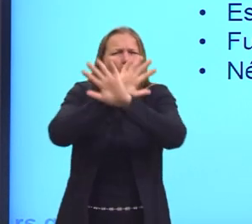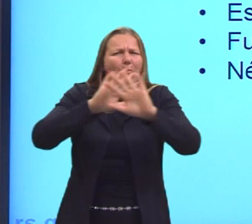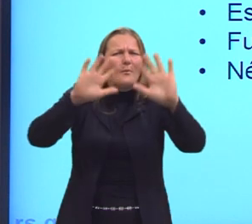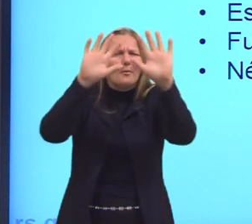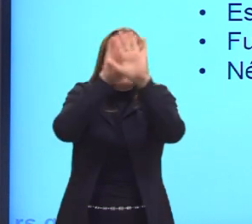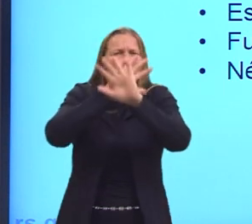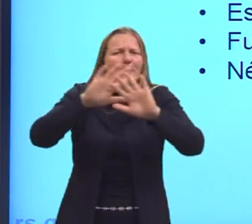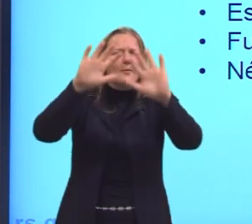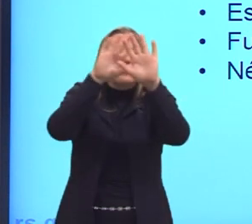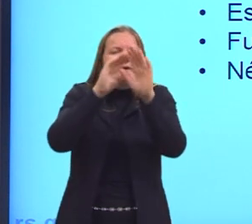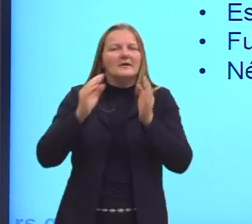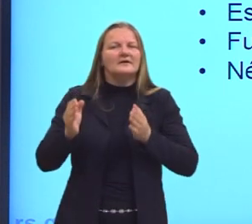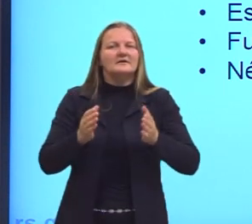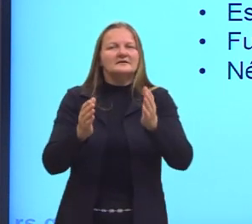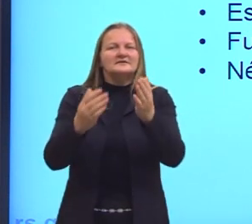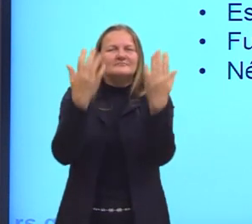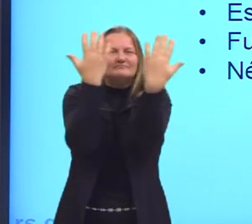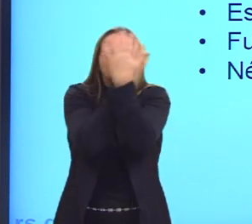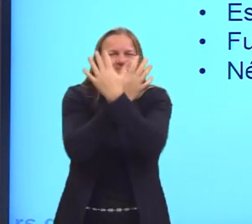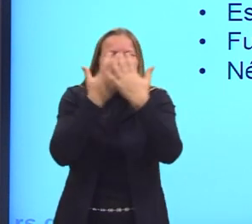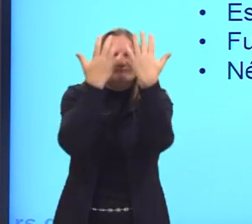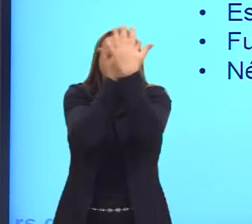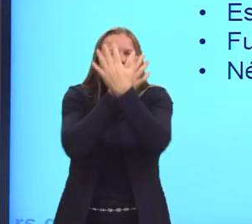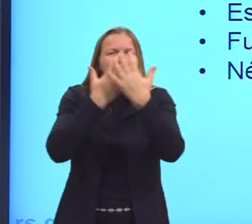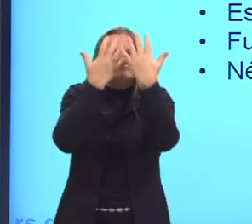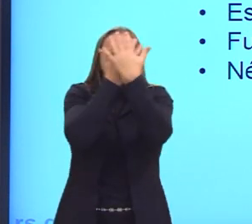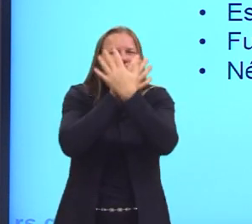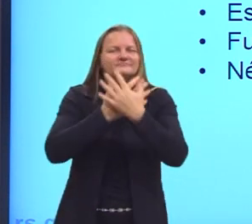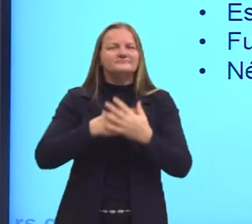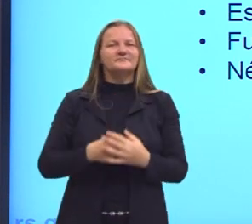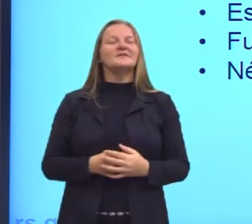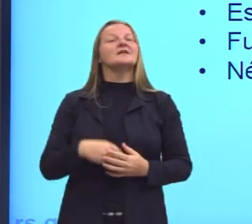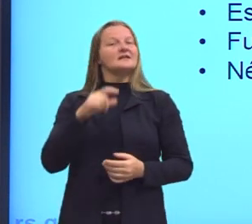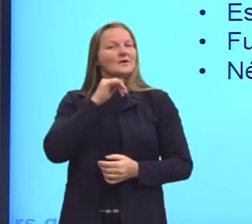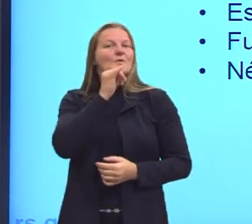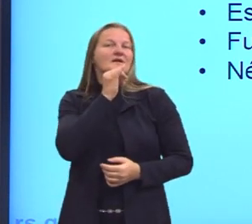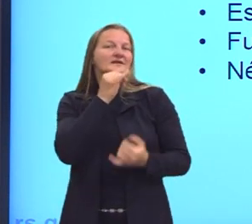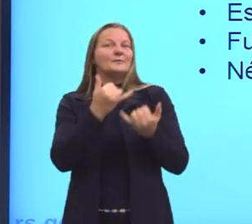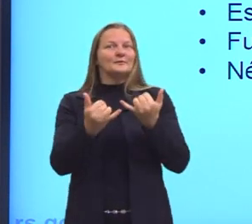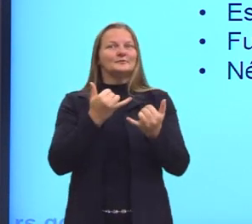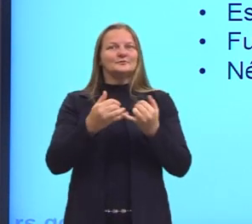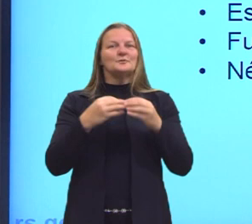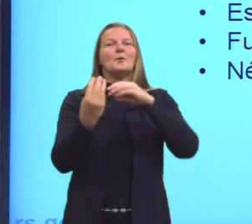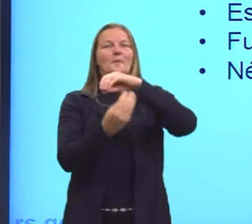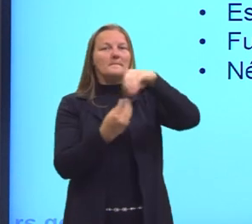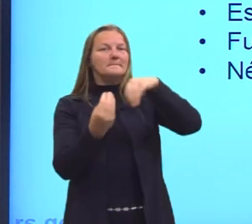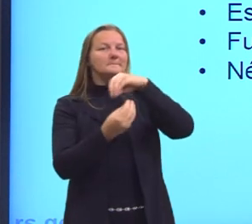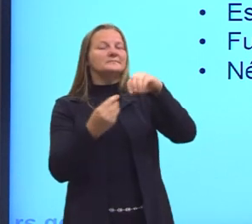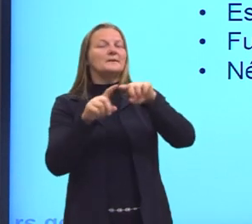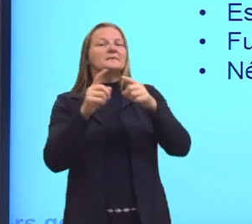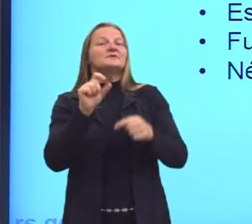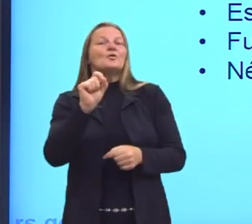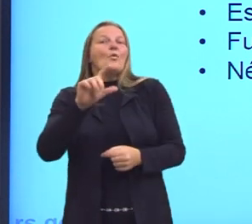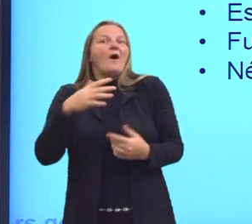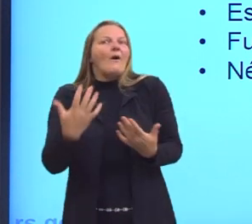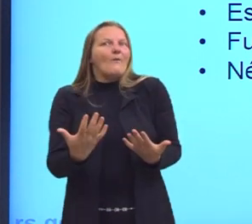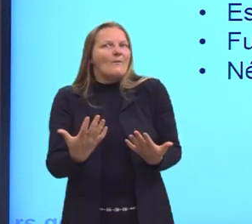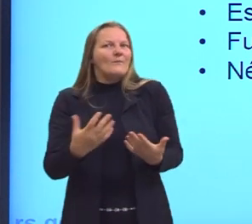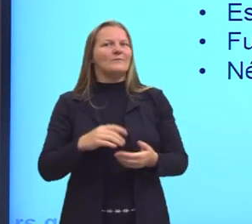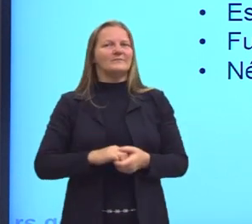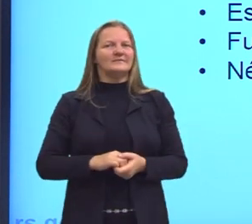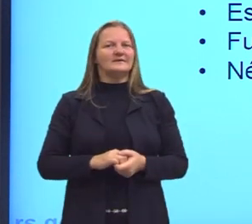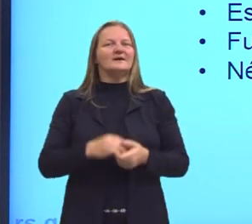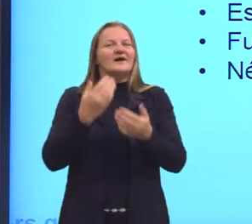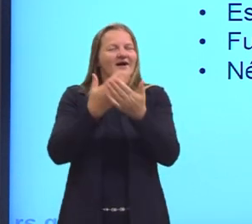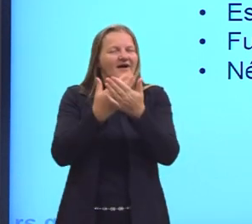estrada, estava bem difícil de enxergar. Isso são exemplos de misturas, mas quais misturas? Ao